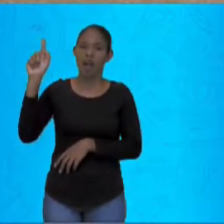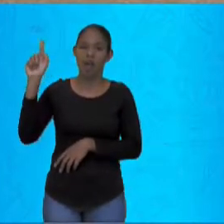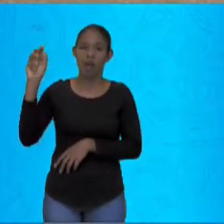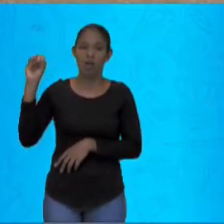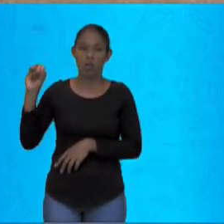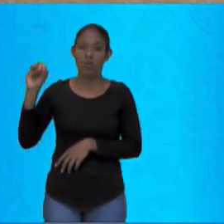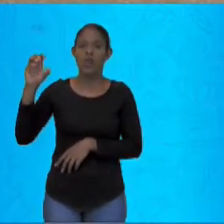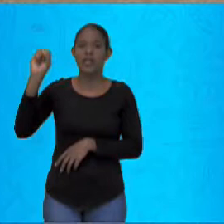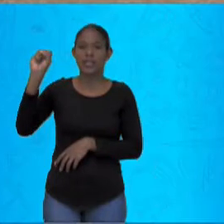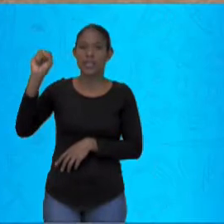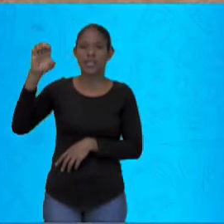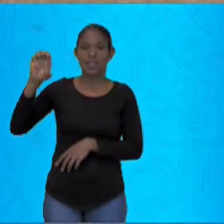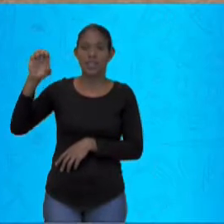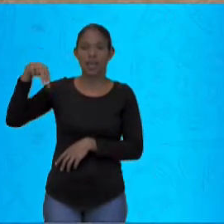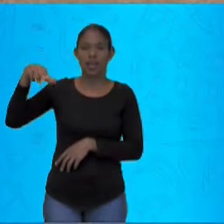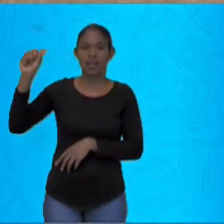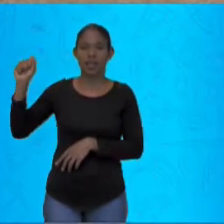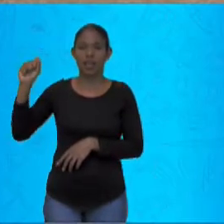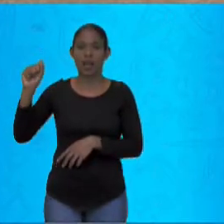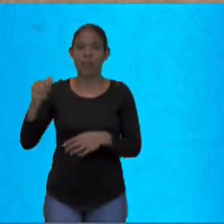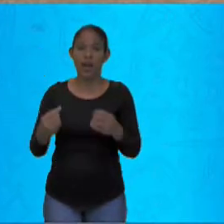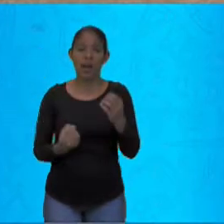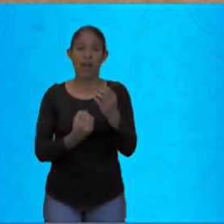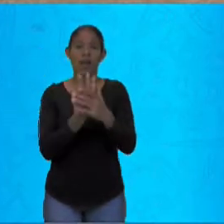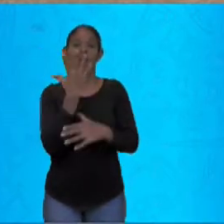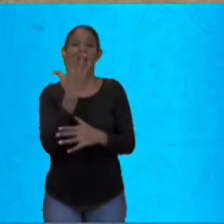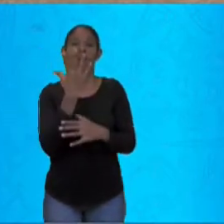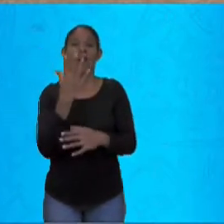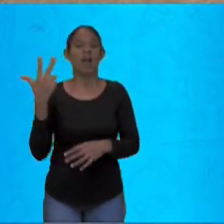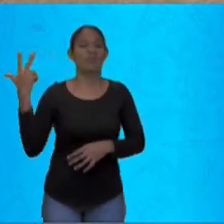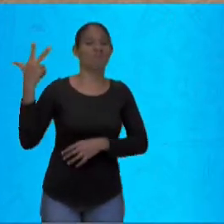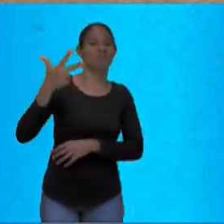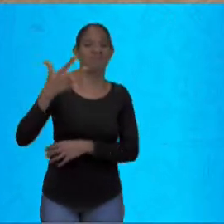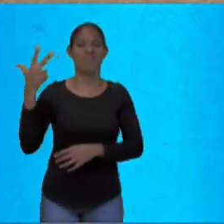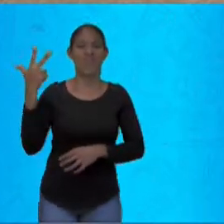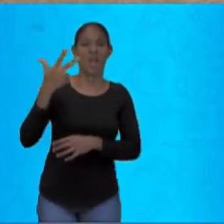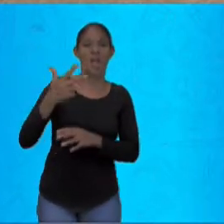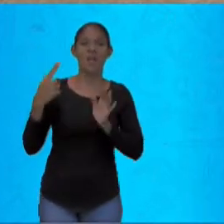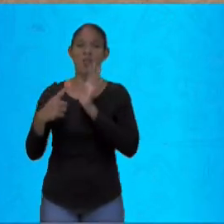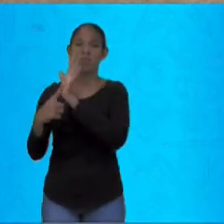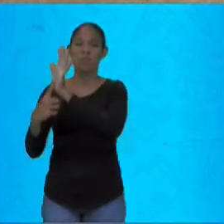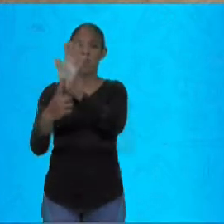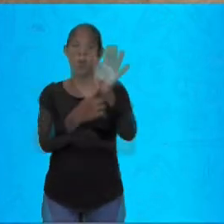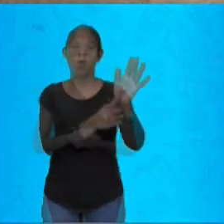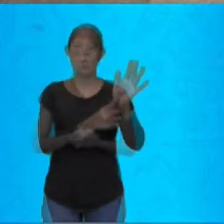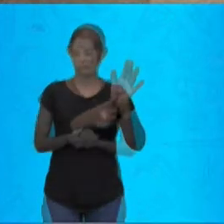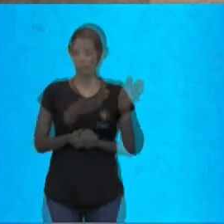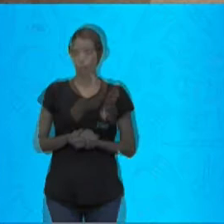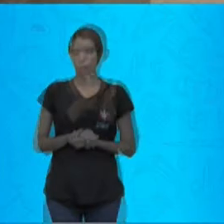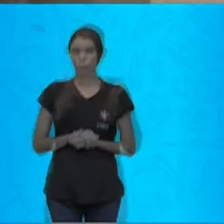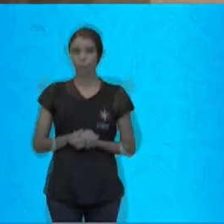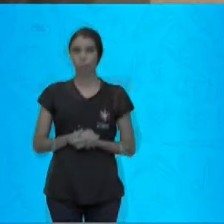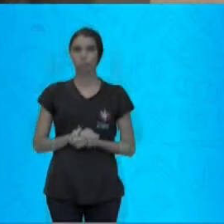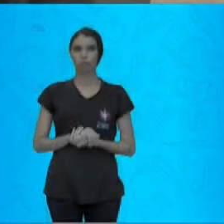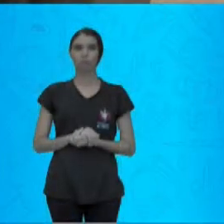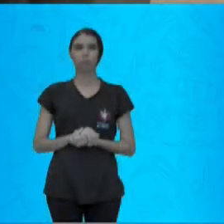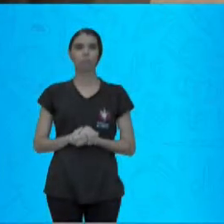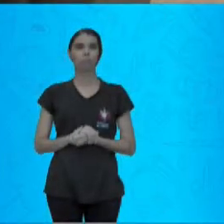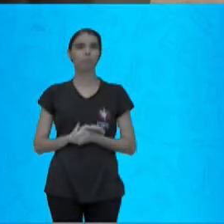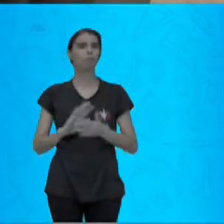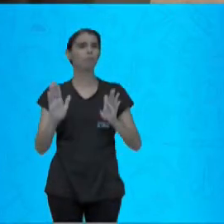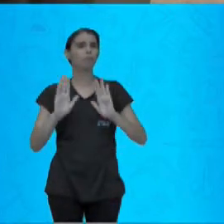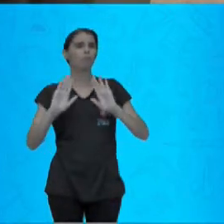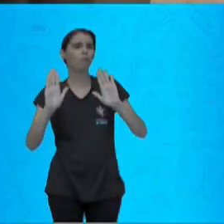rap. Sim, para retratar todo esse momento que nós estamos vivenciando. Olá,